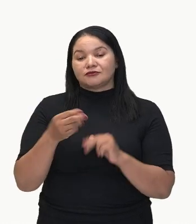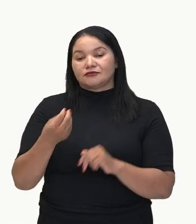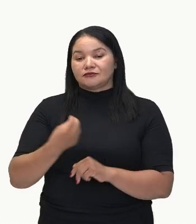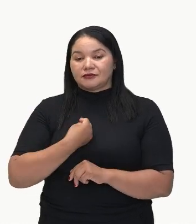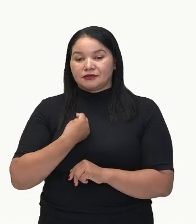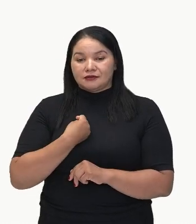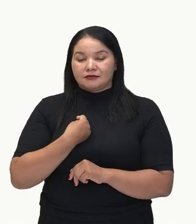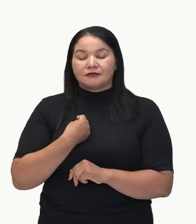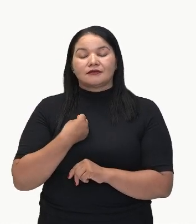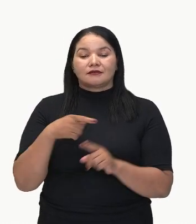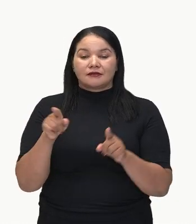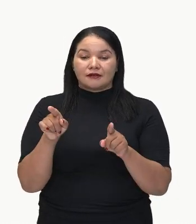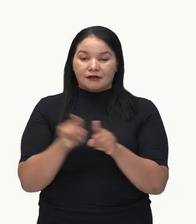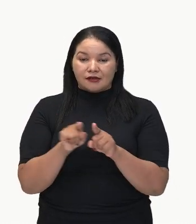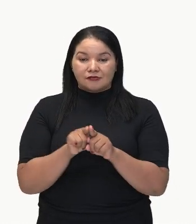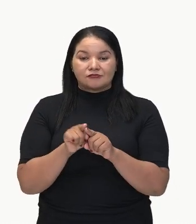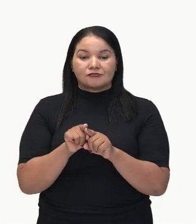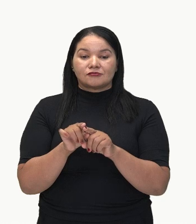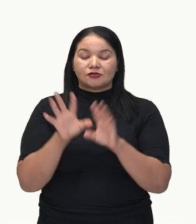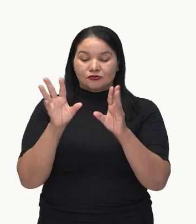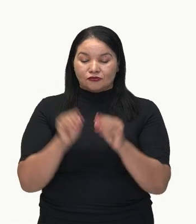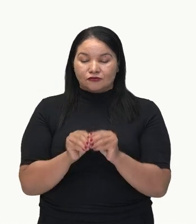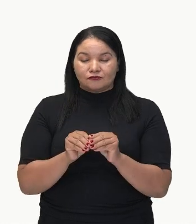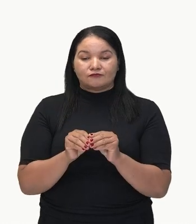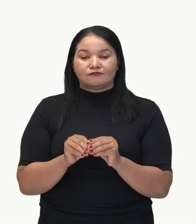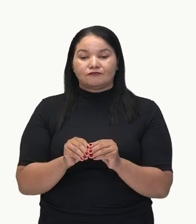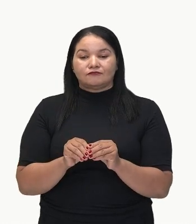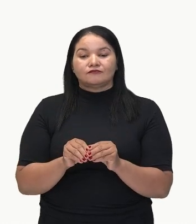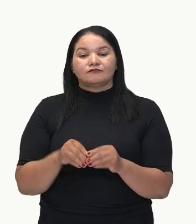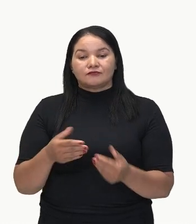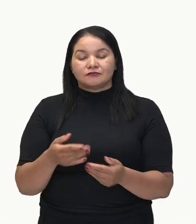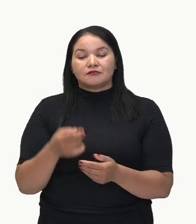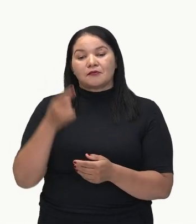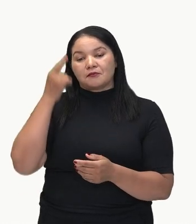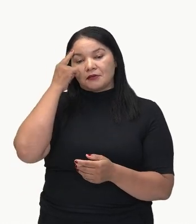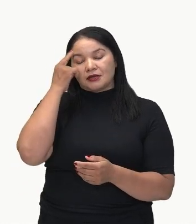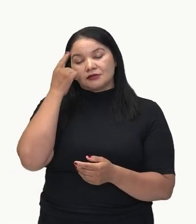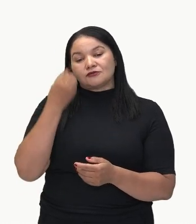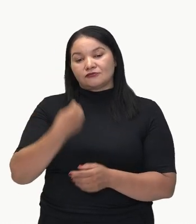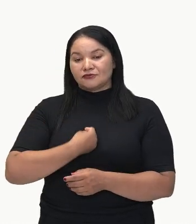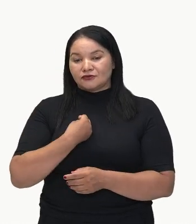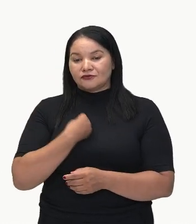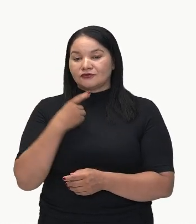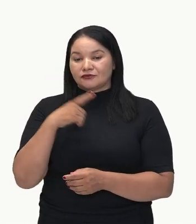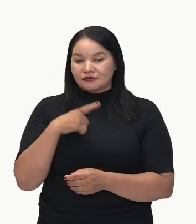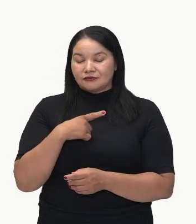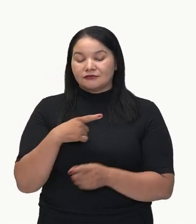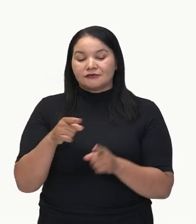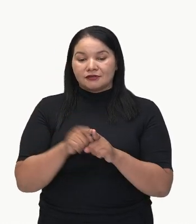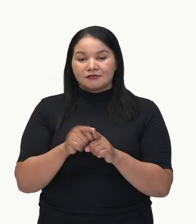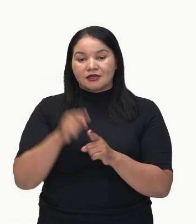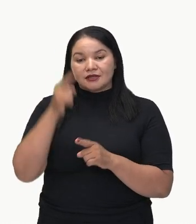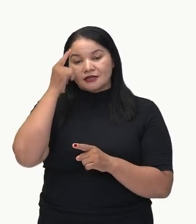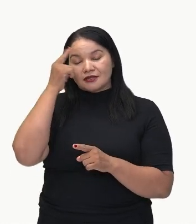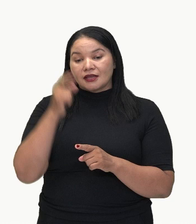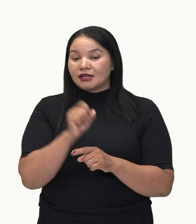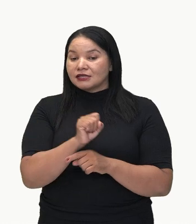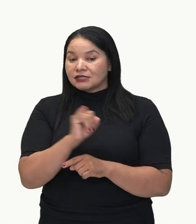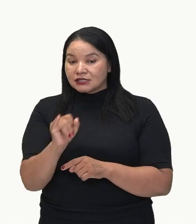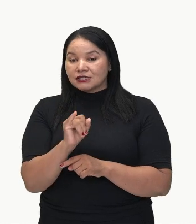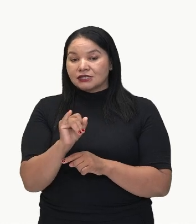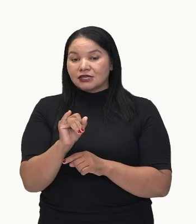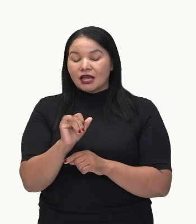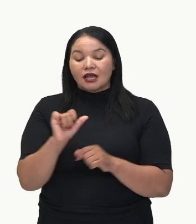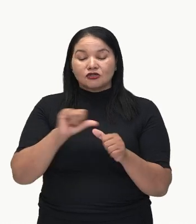Também traz a ideia de conclusão. Penso, então existo. Traz a ideia de conclusão. Se você substituir qualquer uma delas,